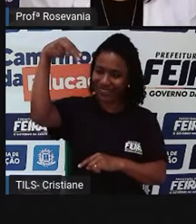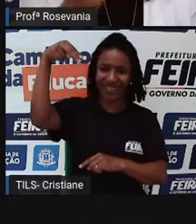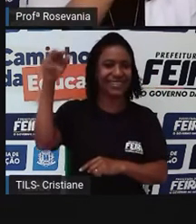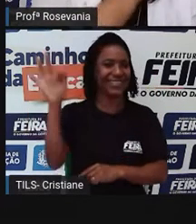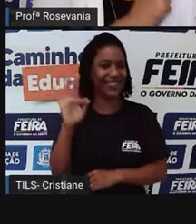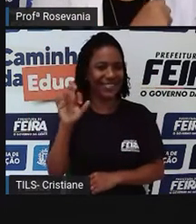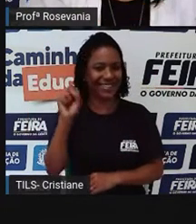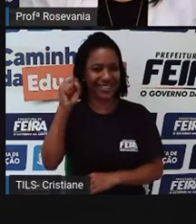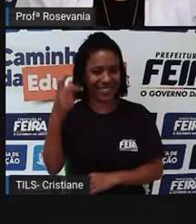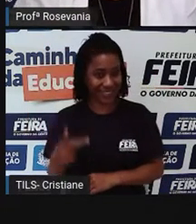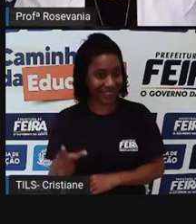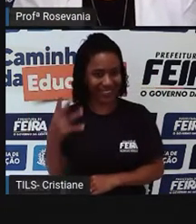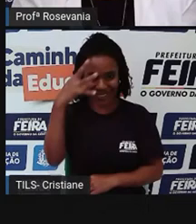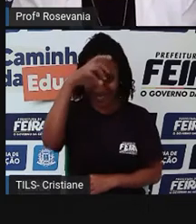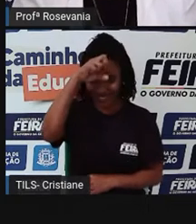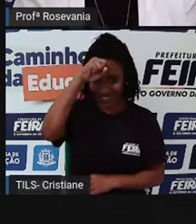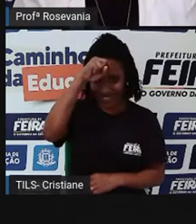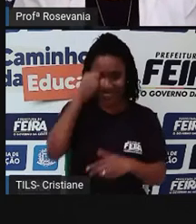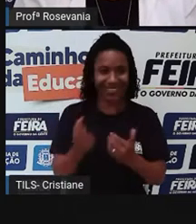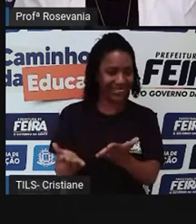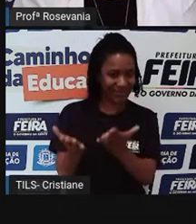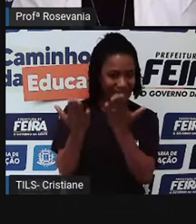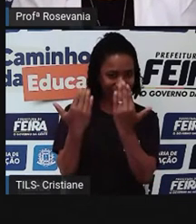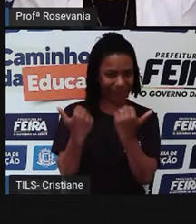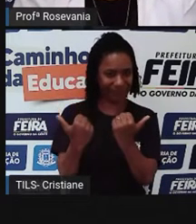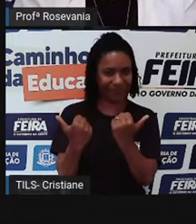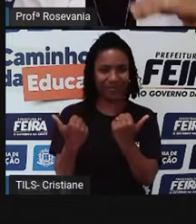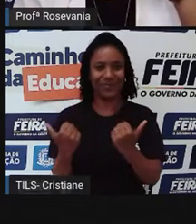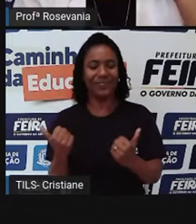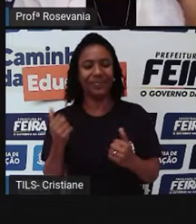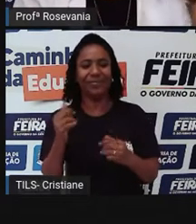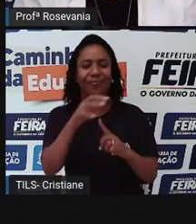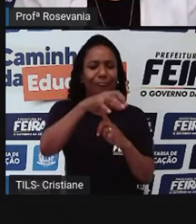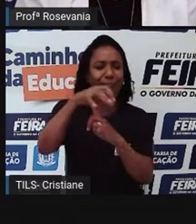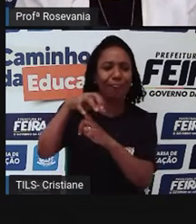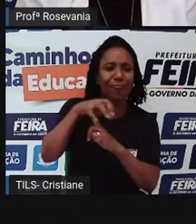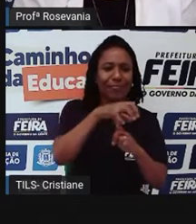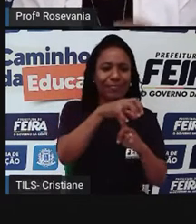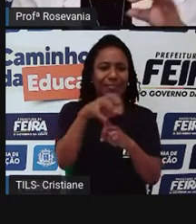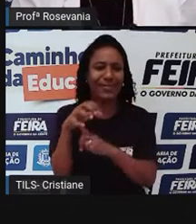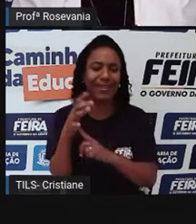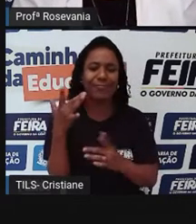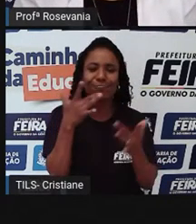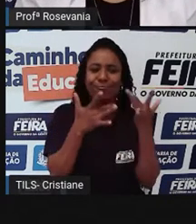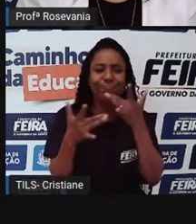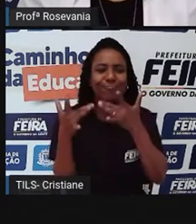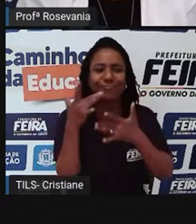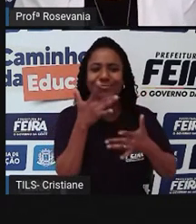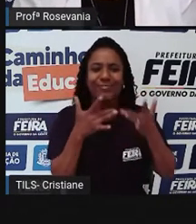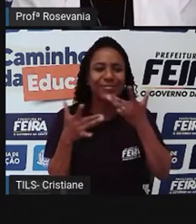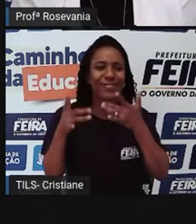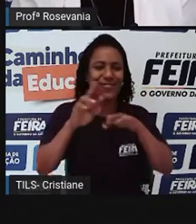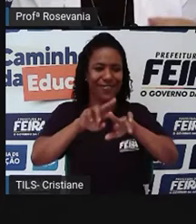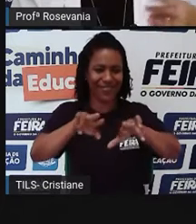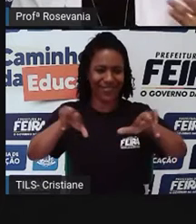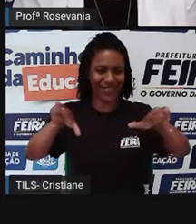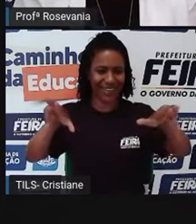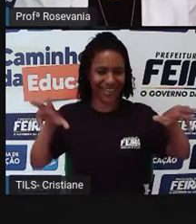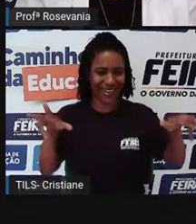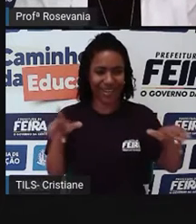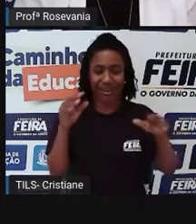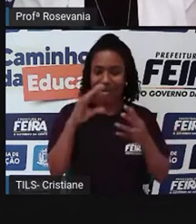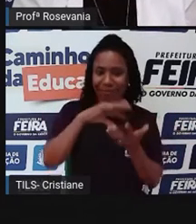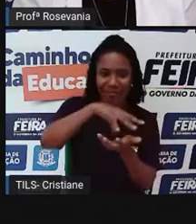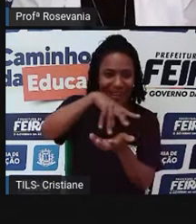Feira de Santana. Vamos lá? Vamos fazer esse passeio pelas feiras, com muitas delícias, muitas coisas gostosas, muito